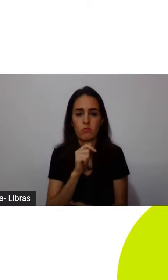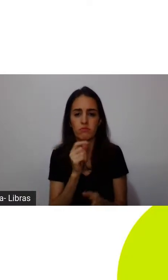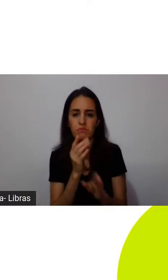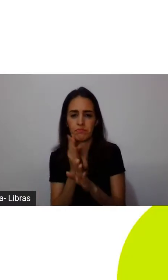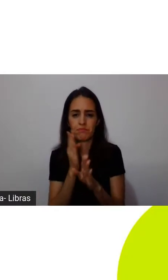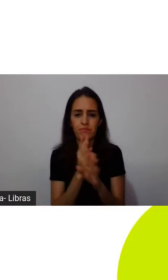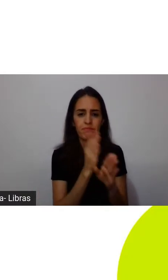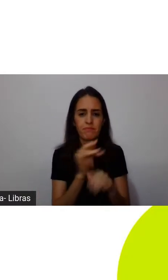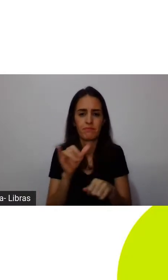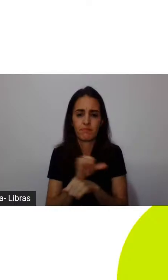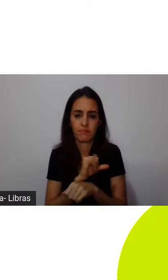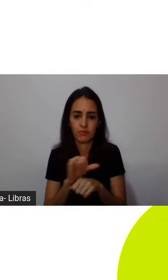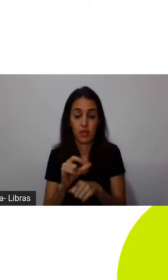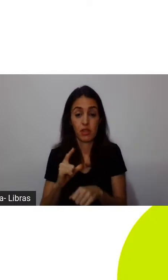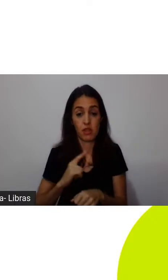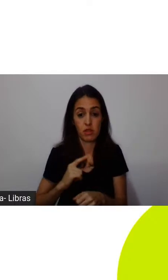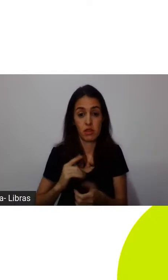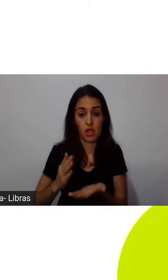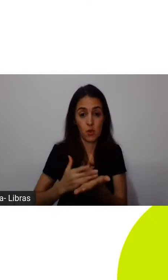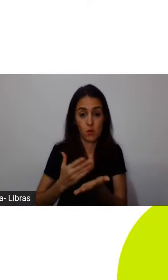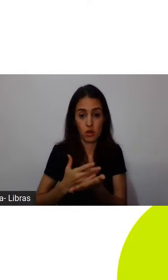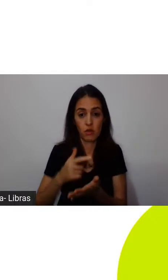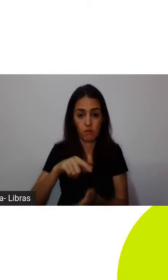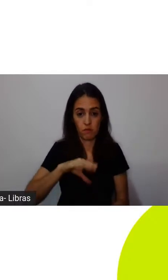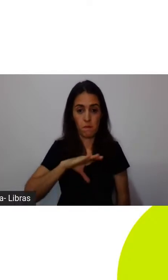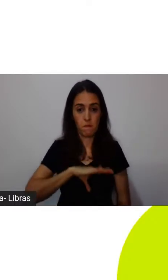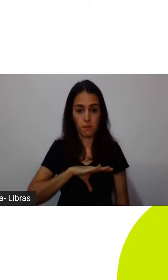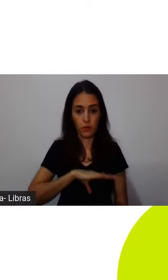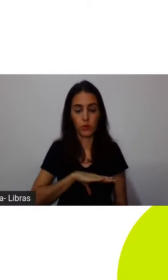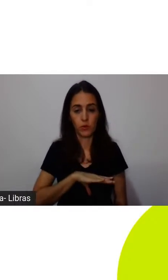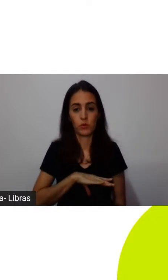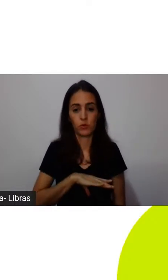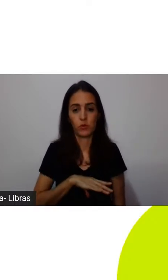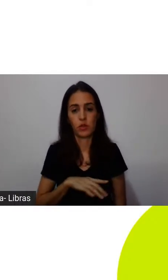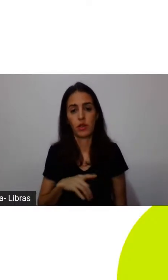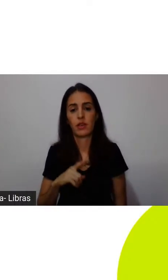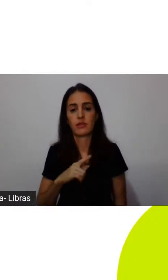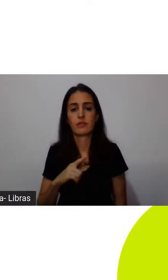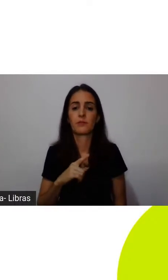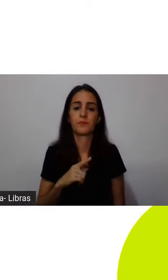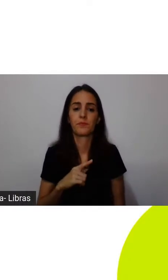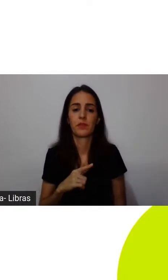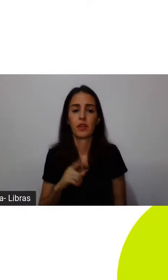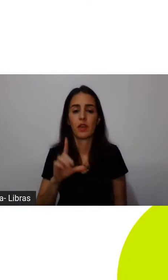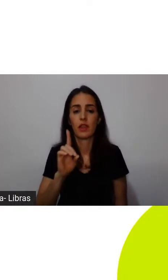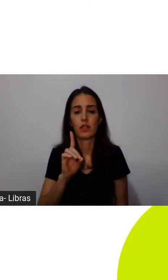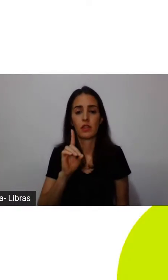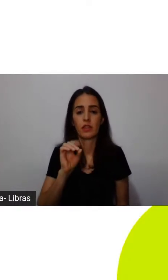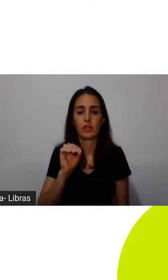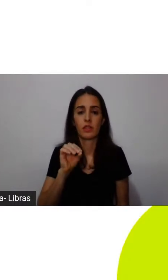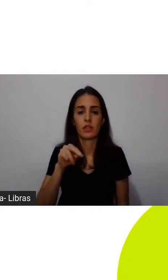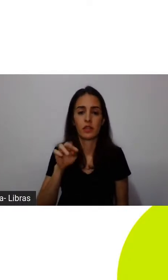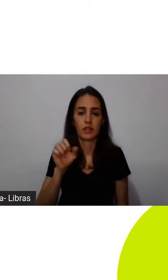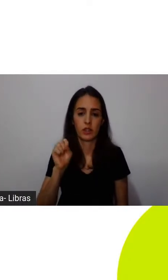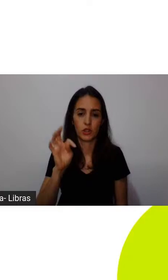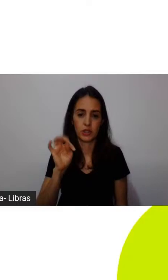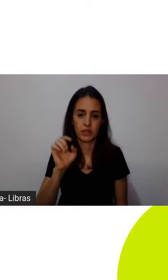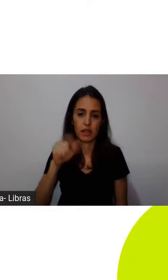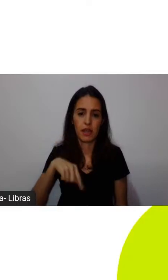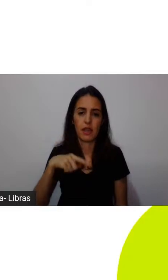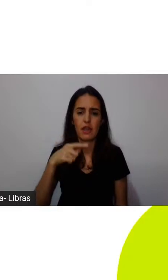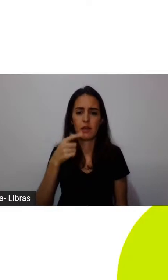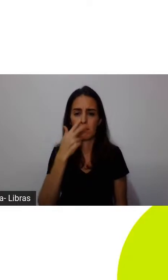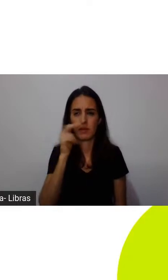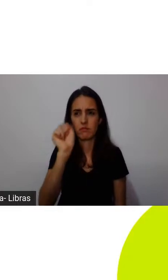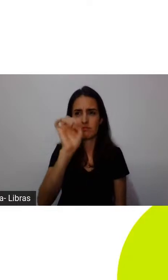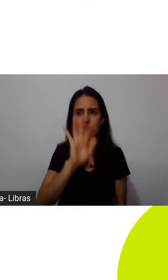Existe o livro em português também, e o Dunnett seria uma linguagem gráfica, para, na